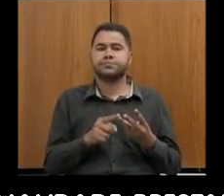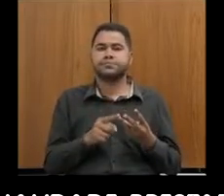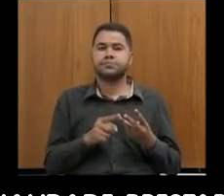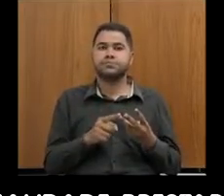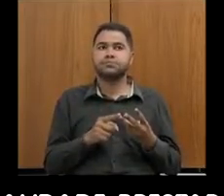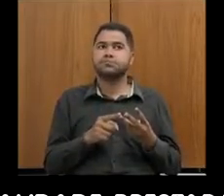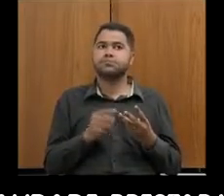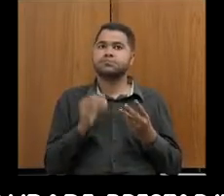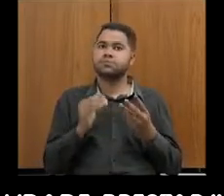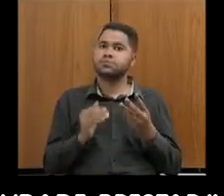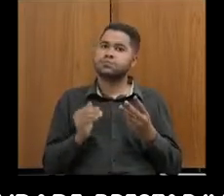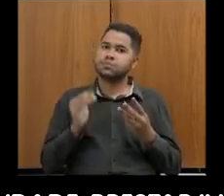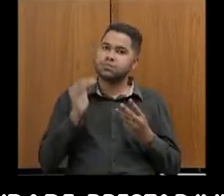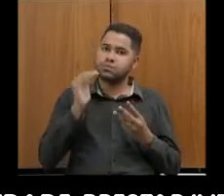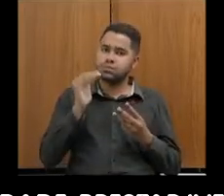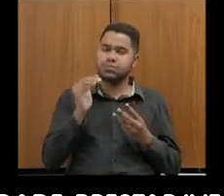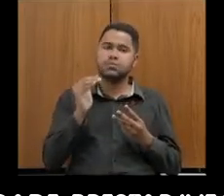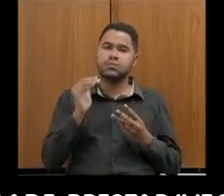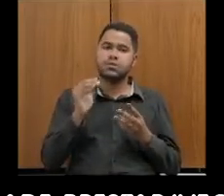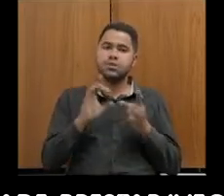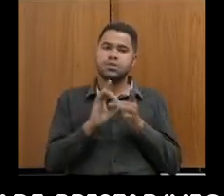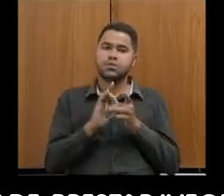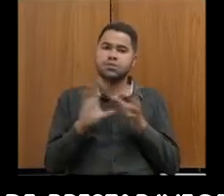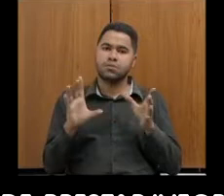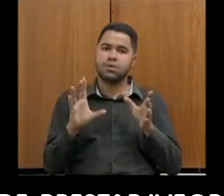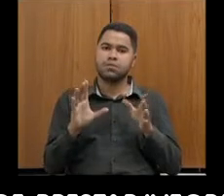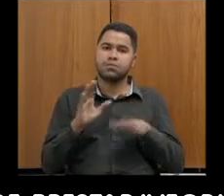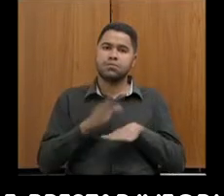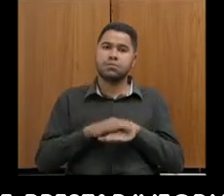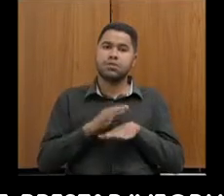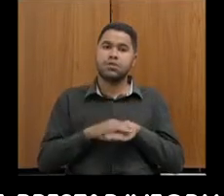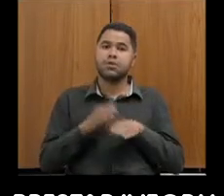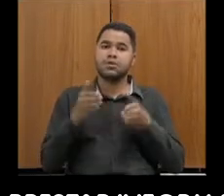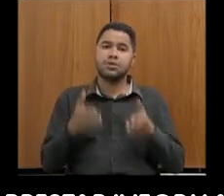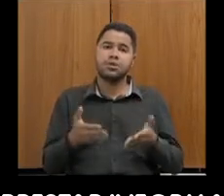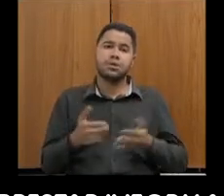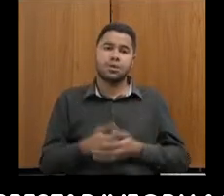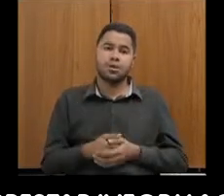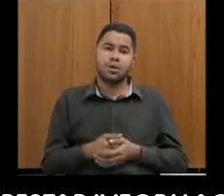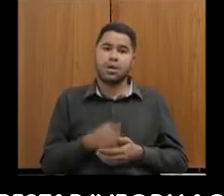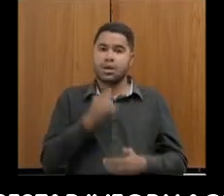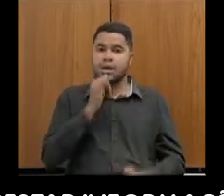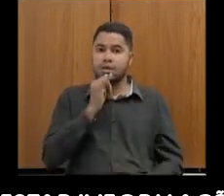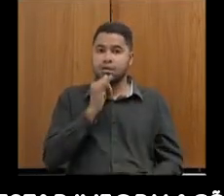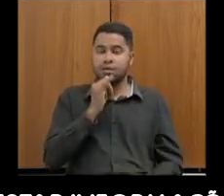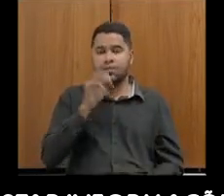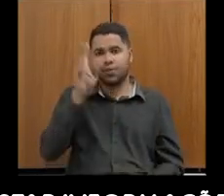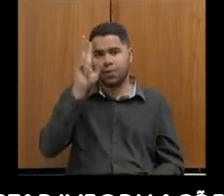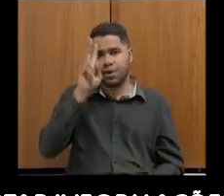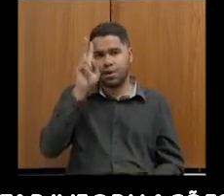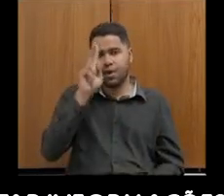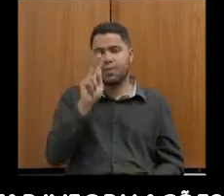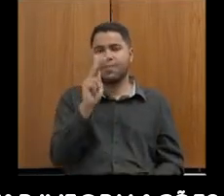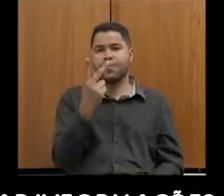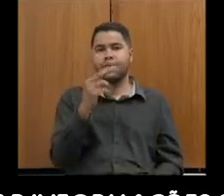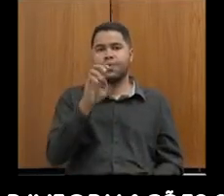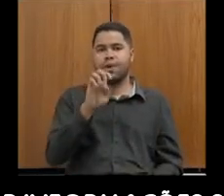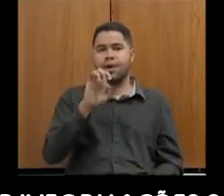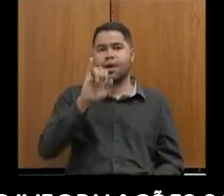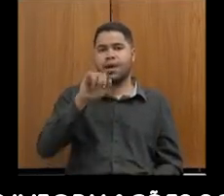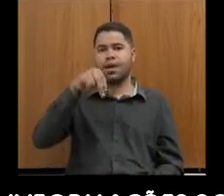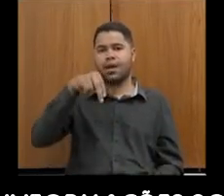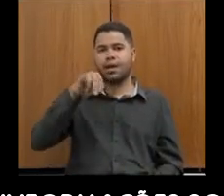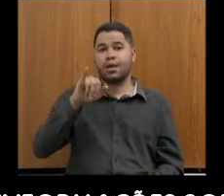algo a mais que permite esse investidor chegar, o problema disso é a Heineken, a Heineken, eu me lembro que no meu primeiro mandato